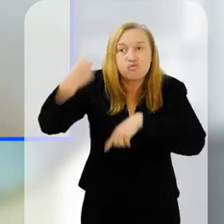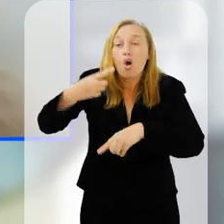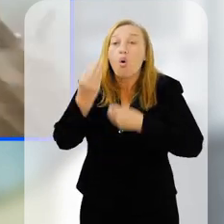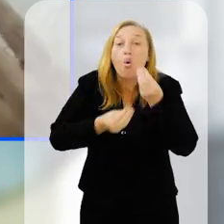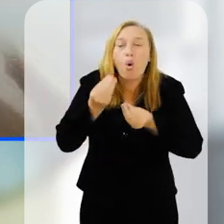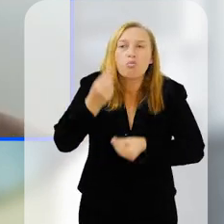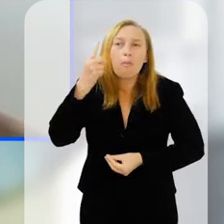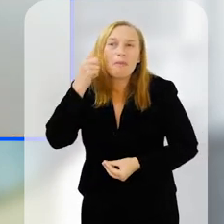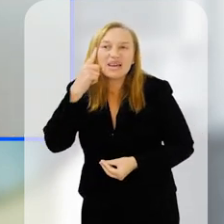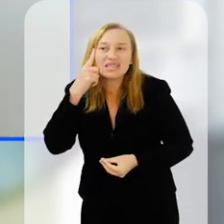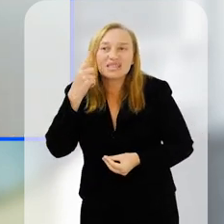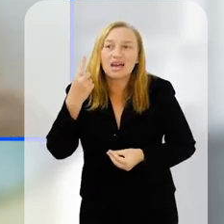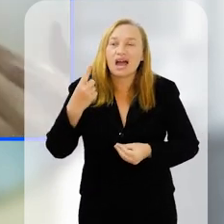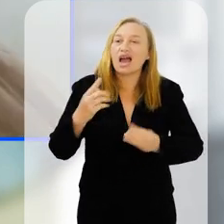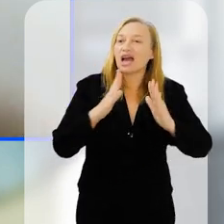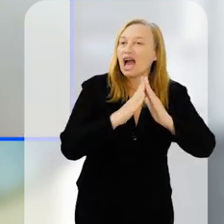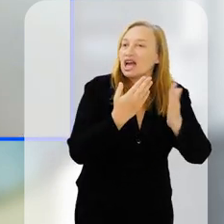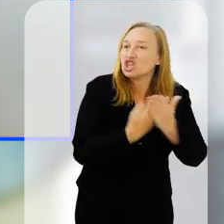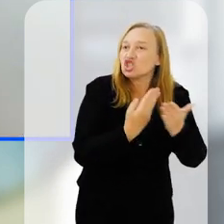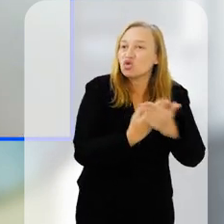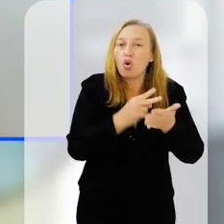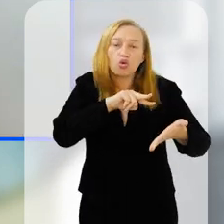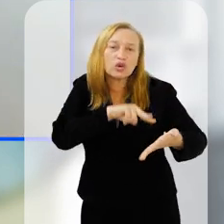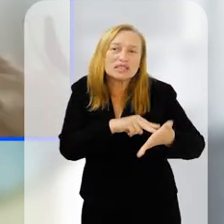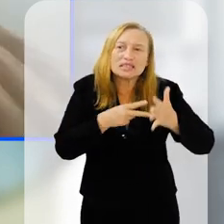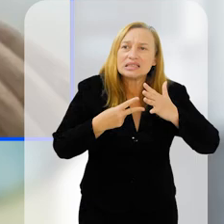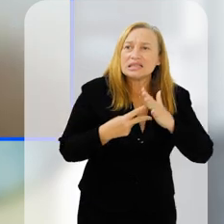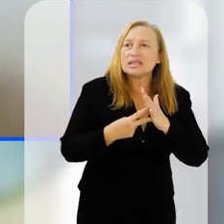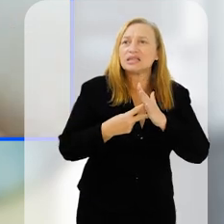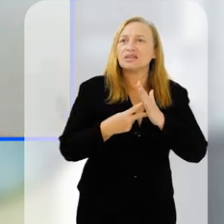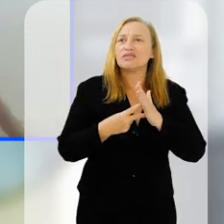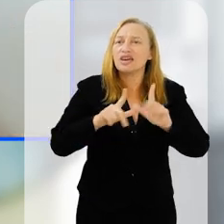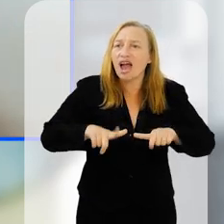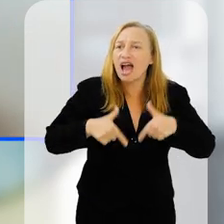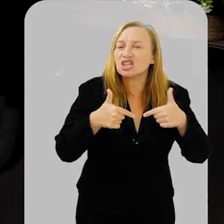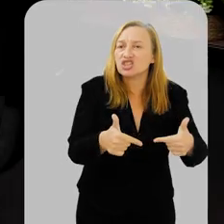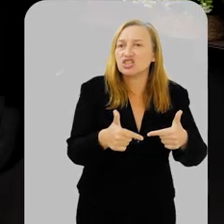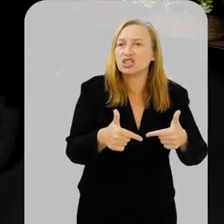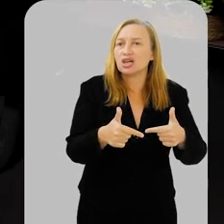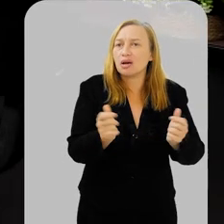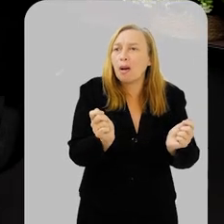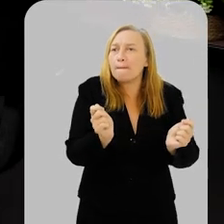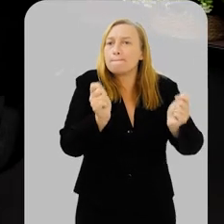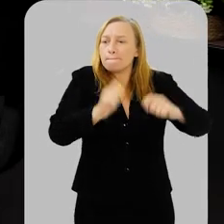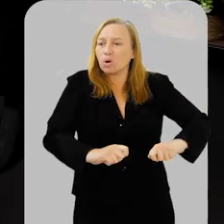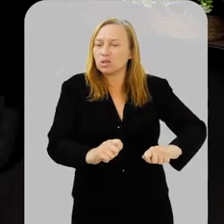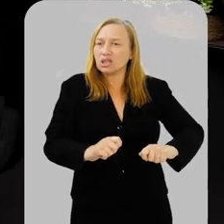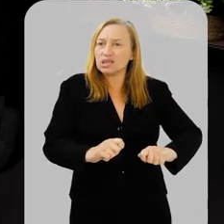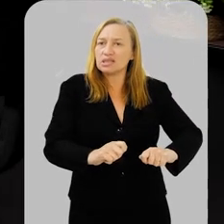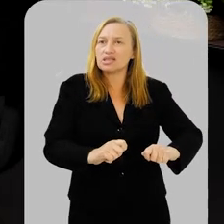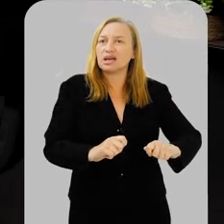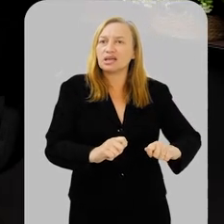em como que a gente pensa a rotina da escola, o que significa agir para